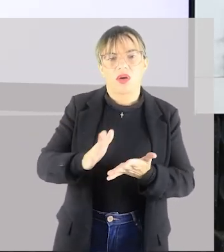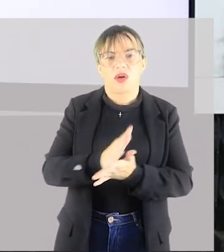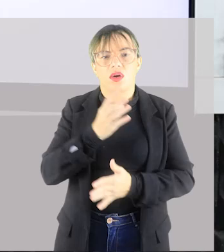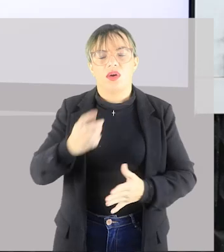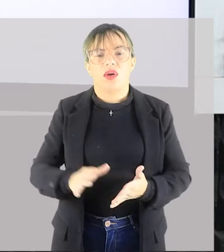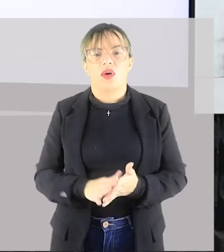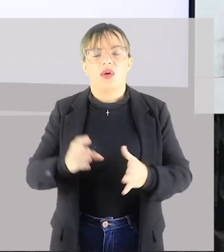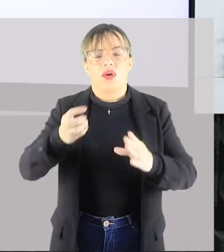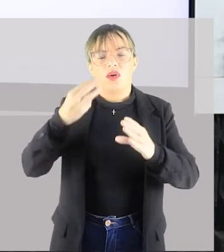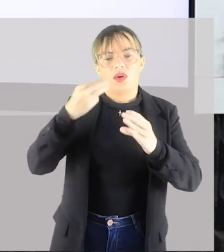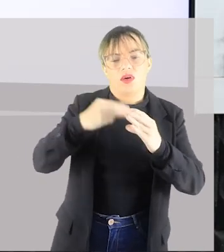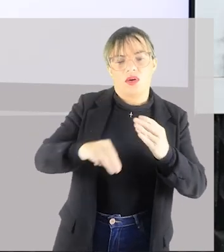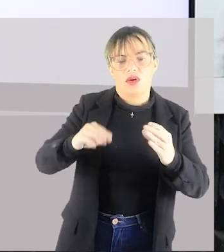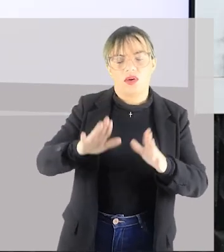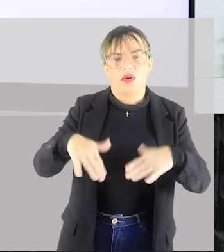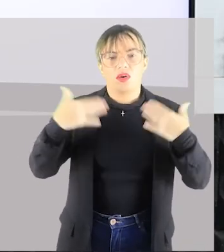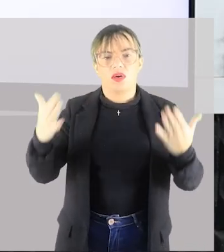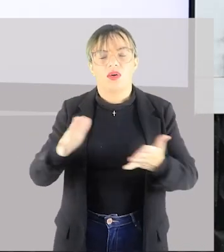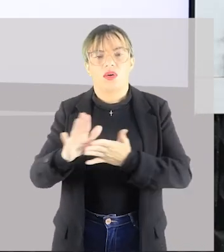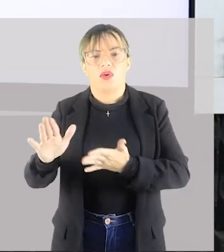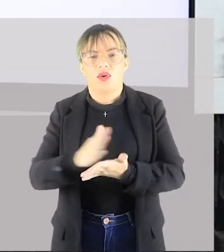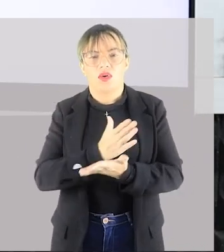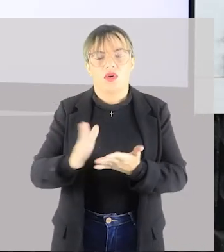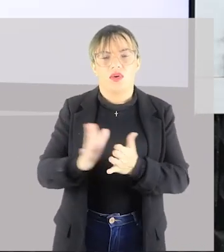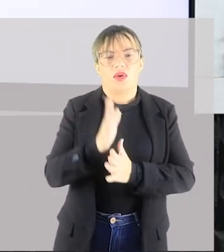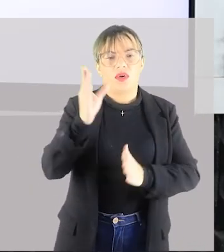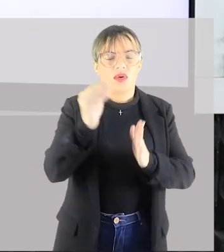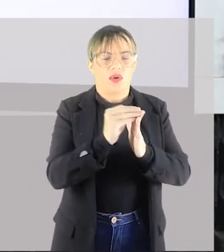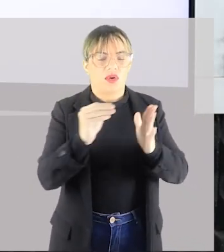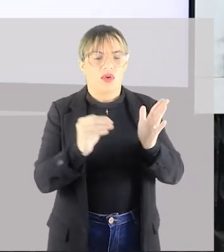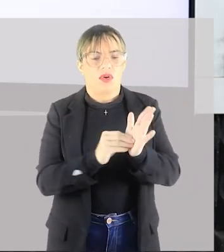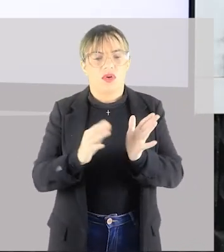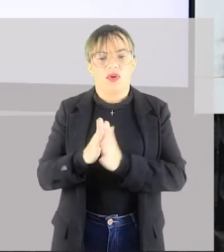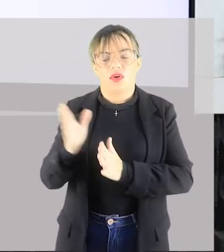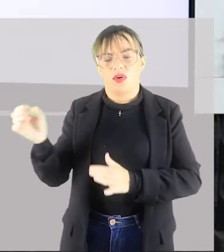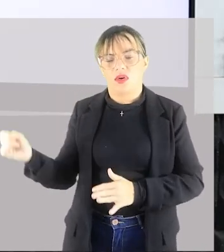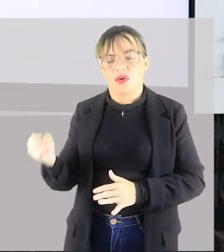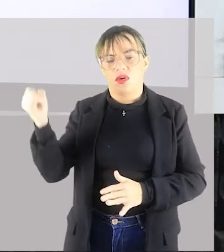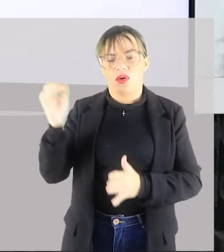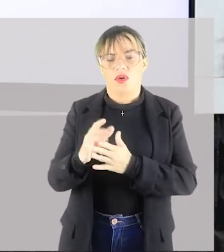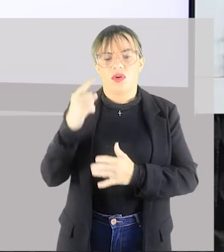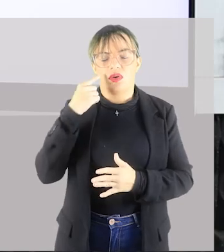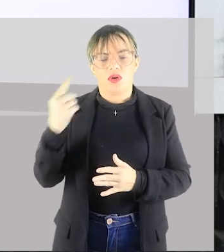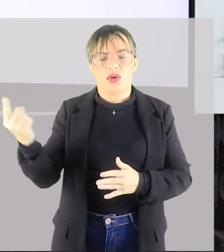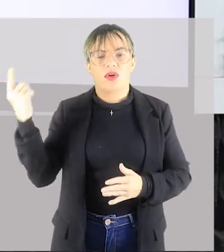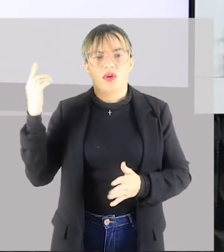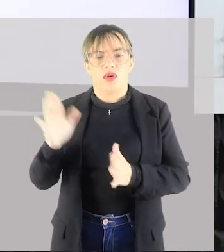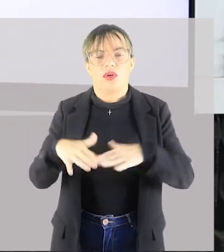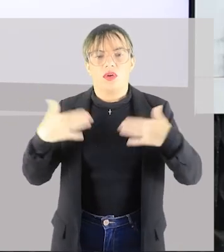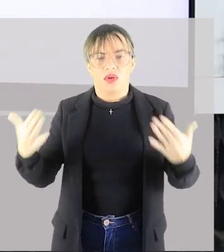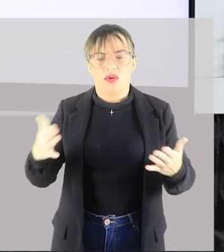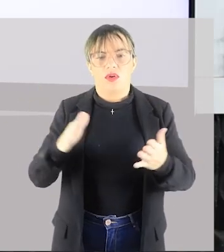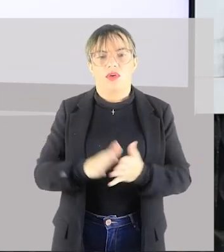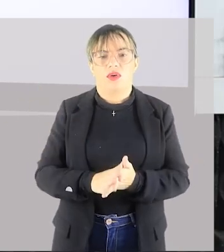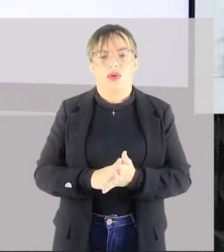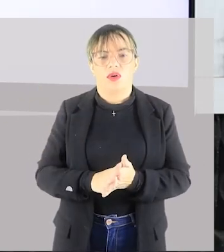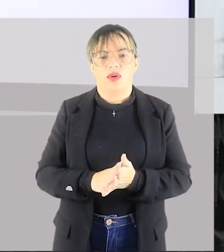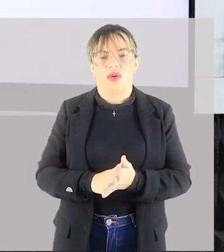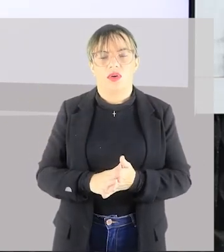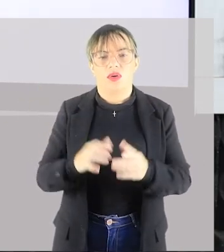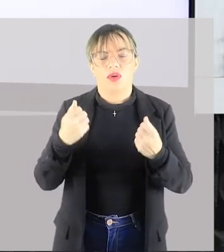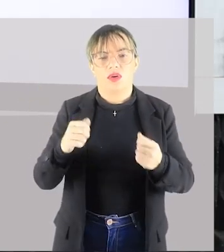se está passando algum conteúdo importante. Essa é a sacada da cultura de massa.